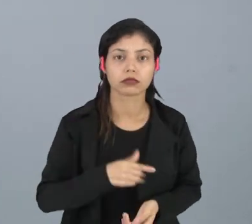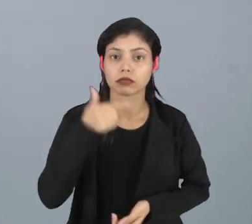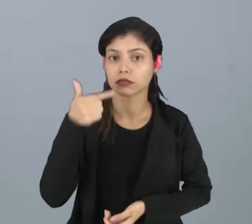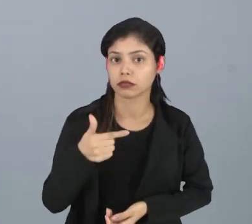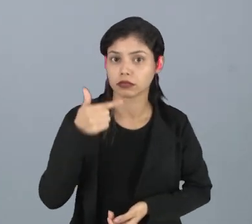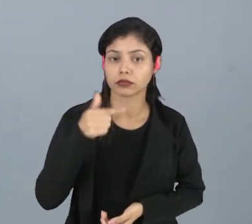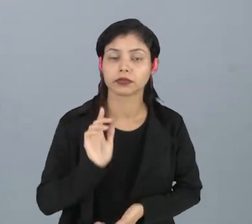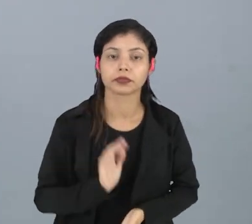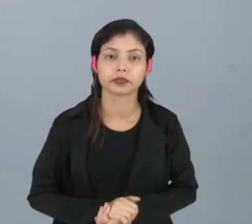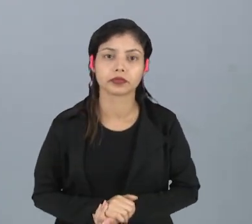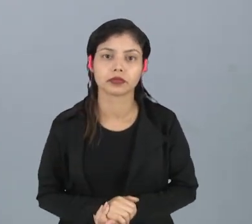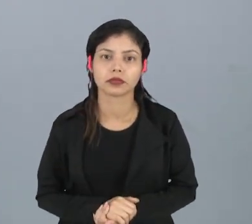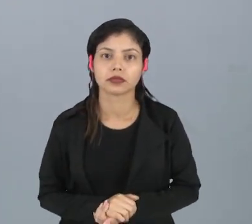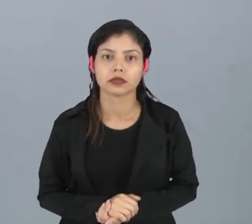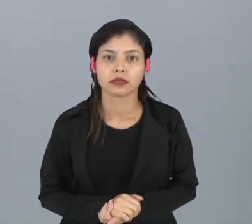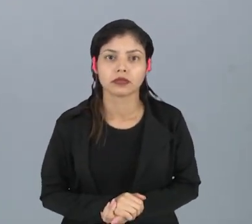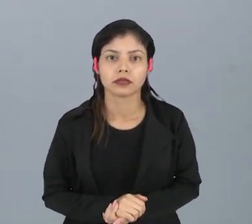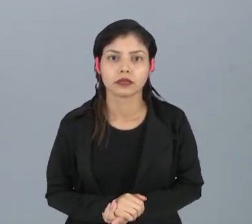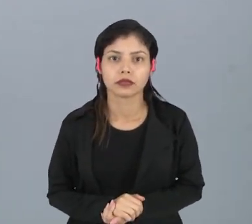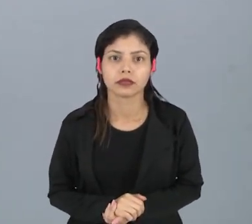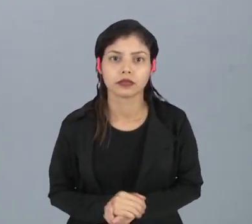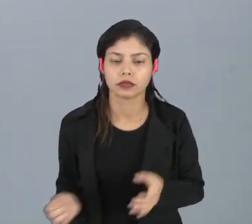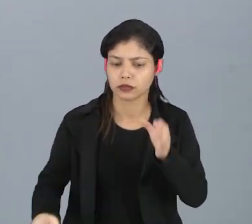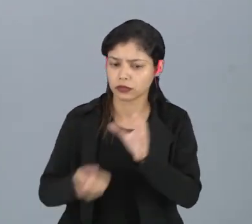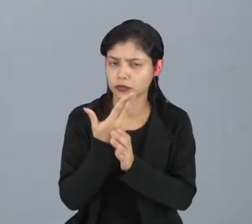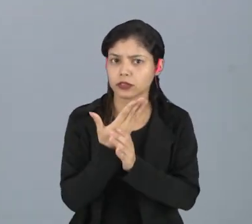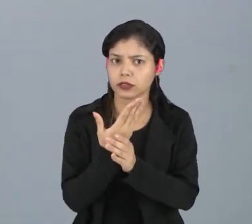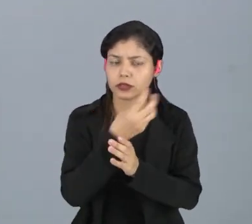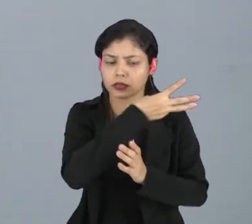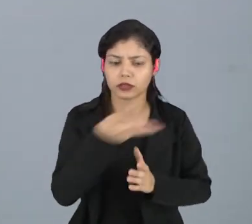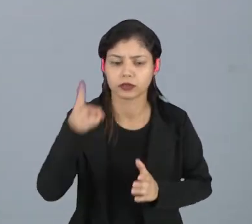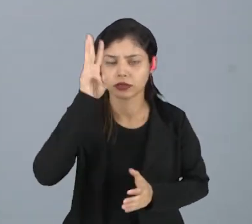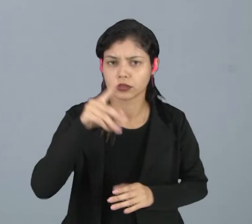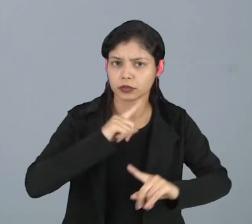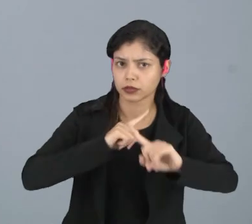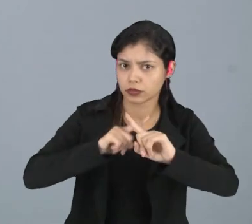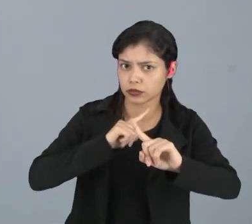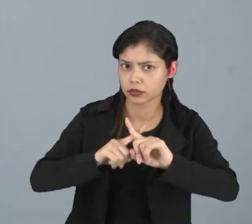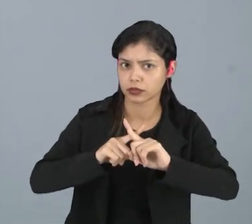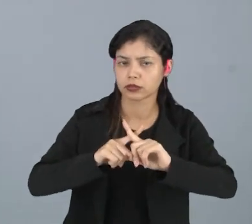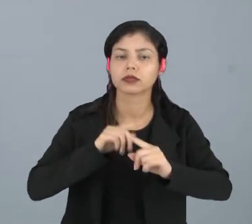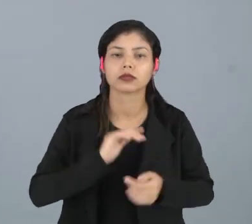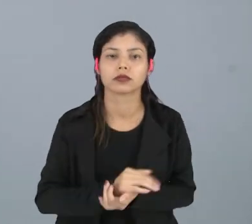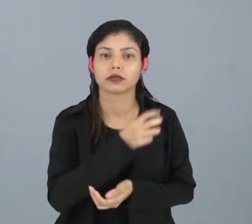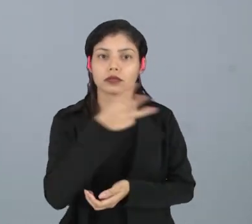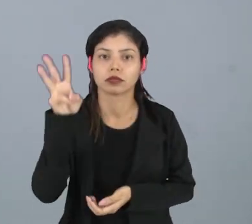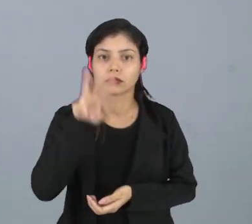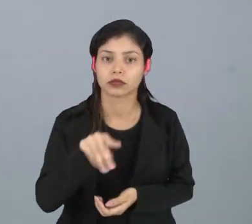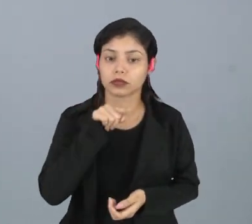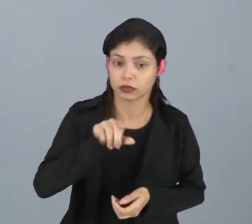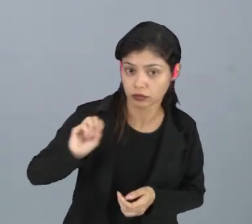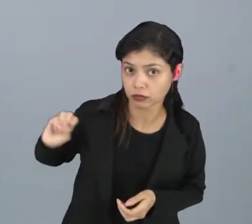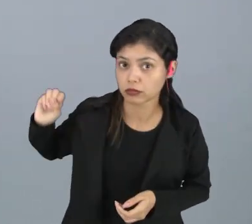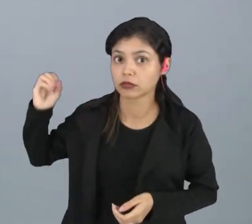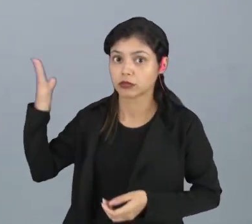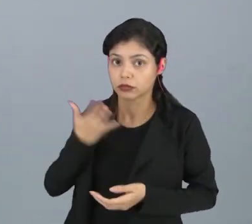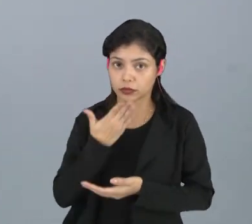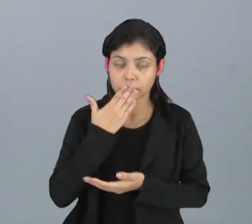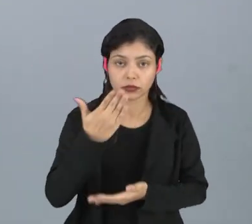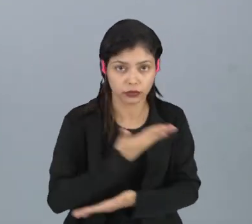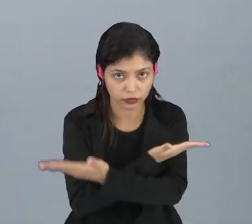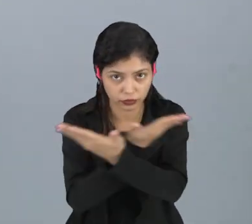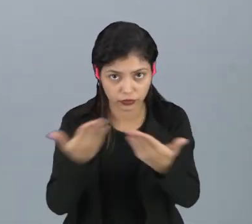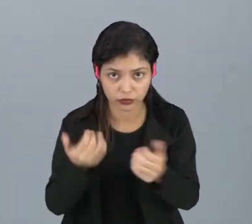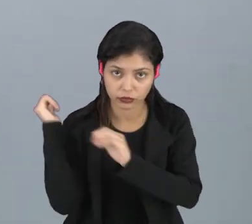segunda modelo é o produto de matriz ou a multiplicação de matrizes. Então nesse caso vou pedir a